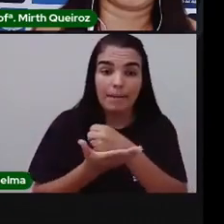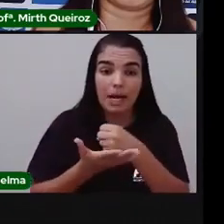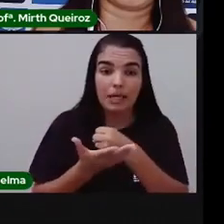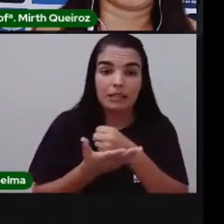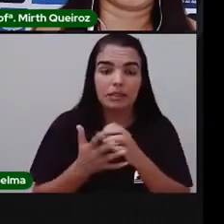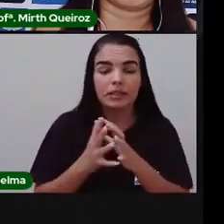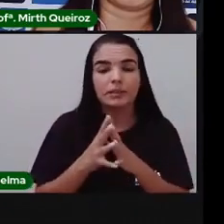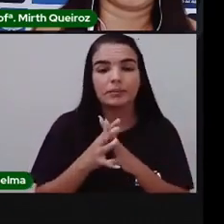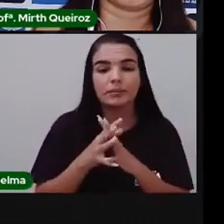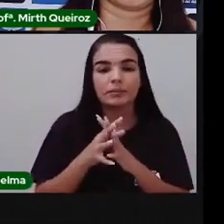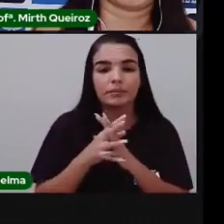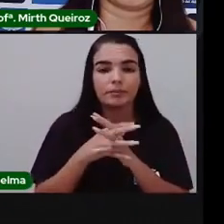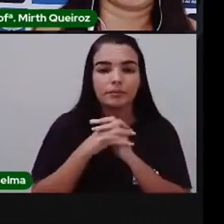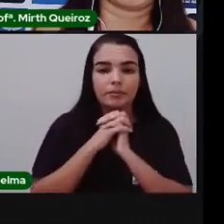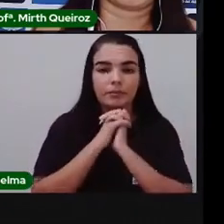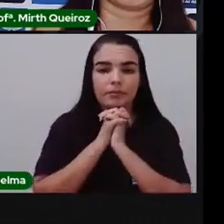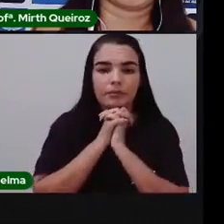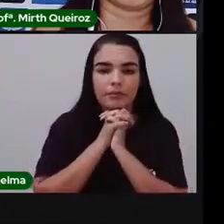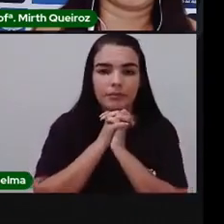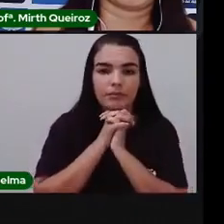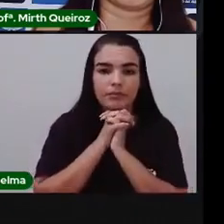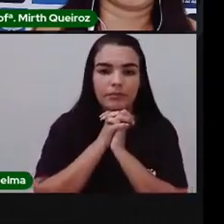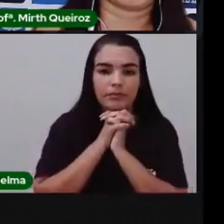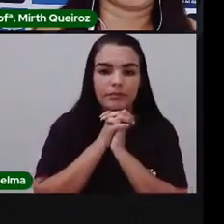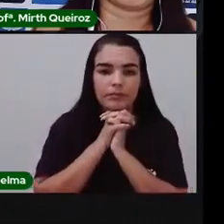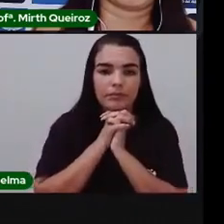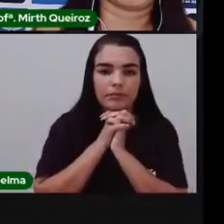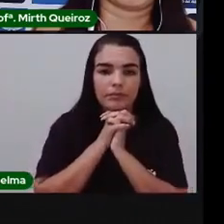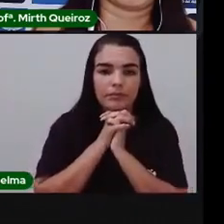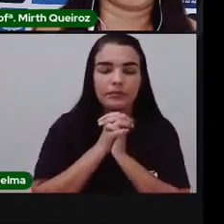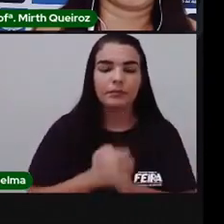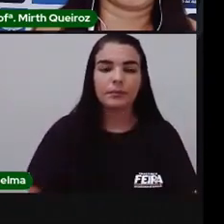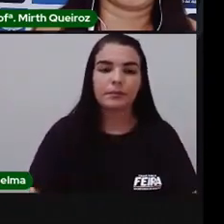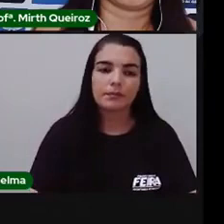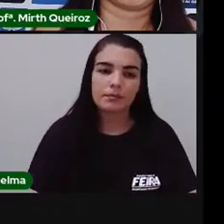Como é que era, antes dele ser desmontado.